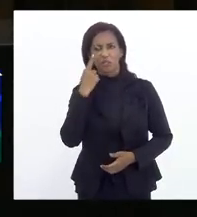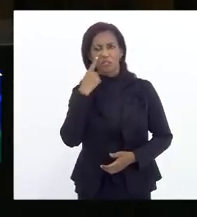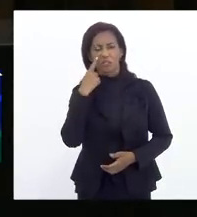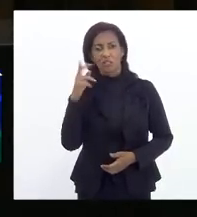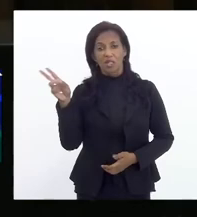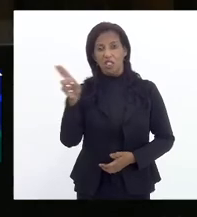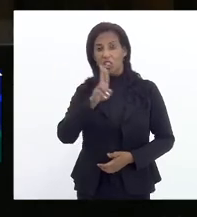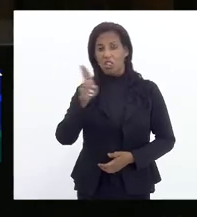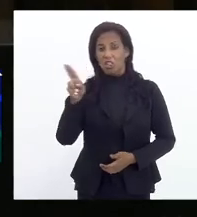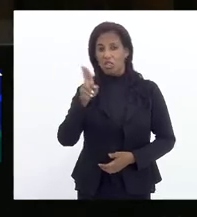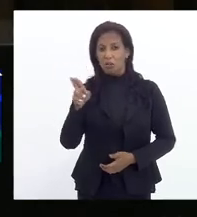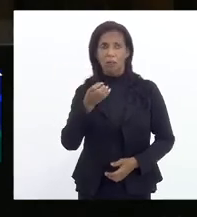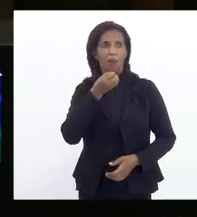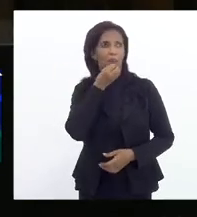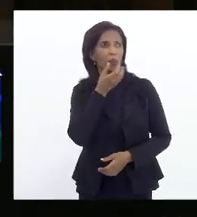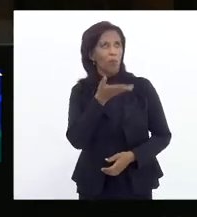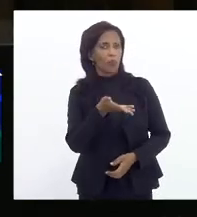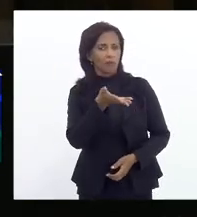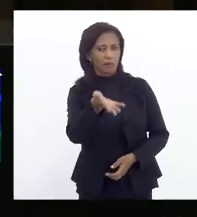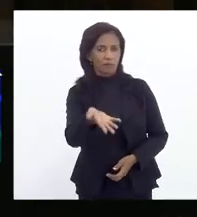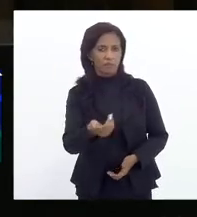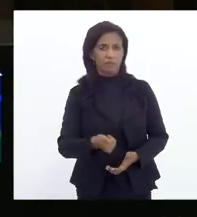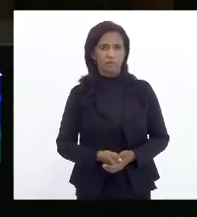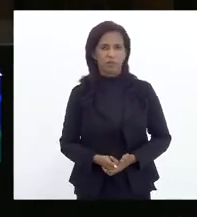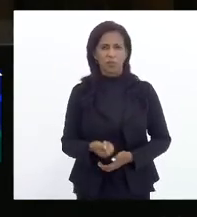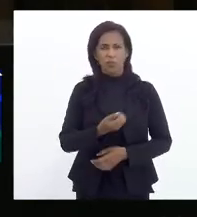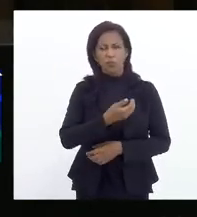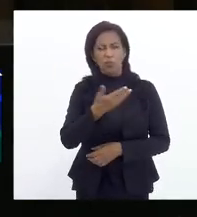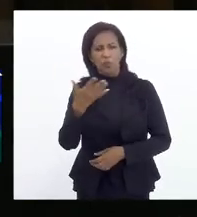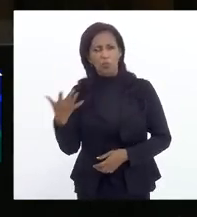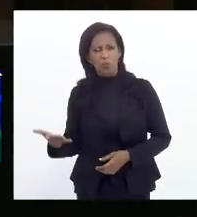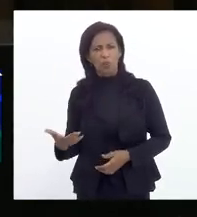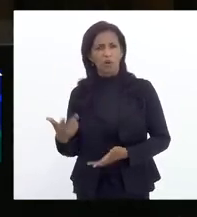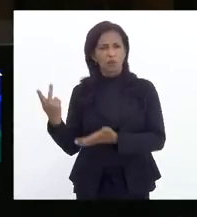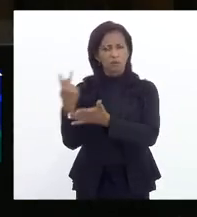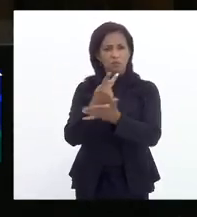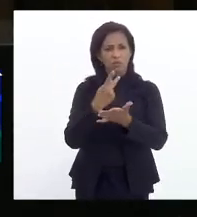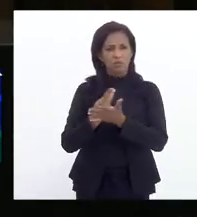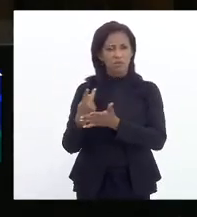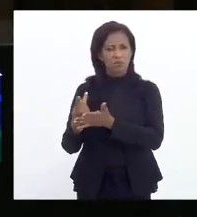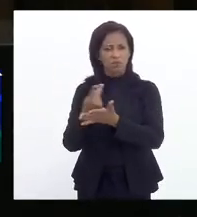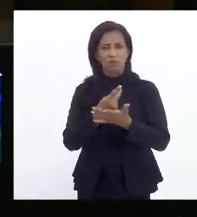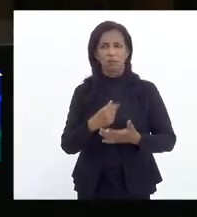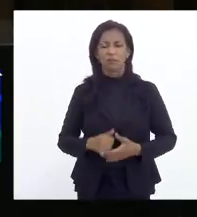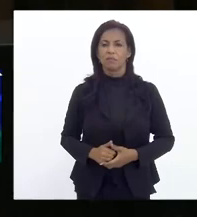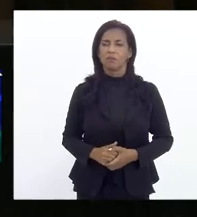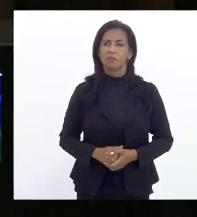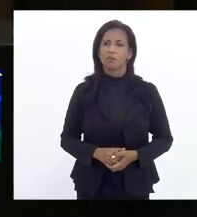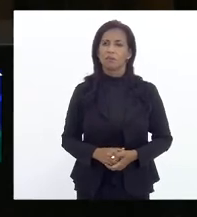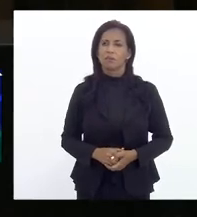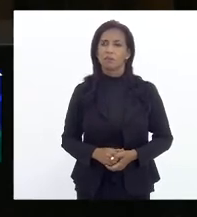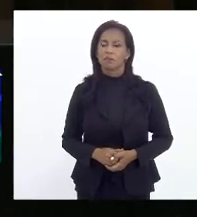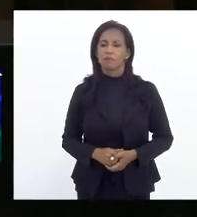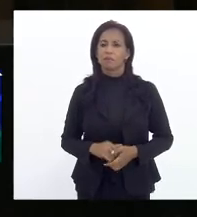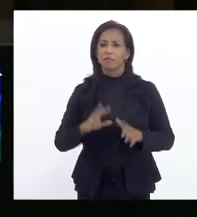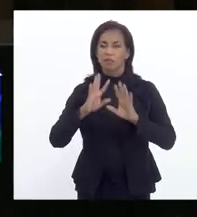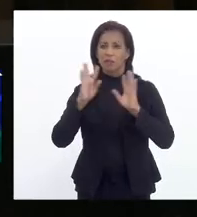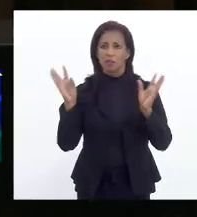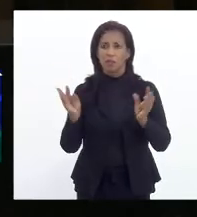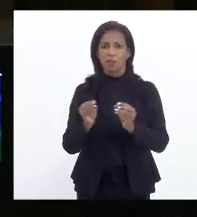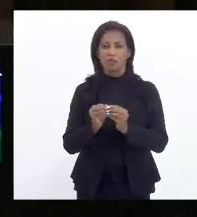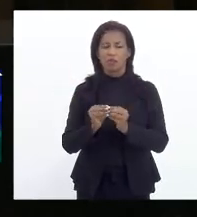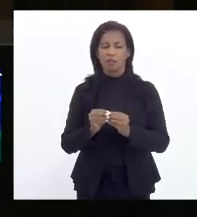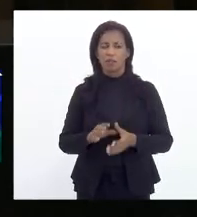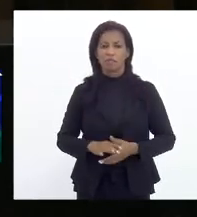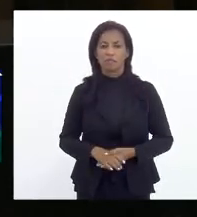em nome dessa bondade tantas arbitrariedades sendo cometidas, resultado disso